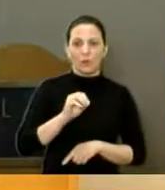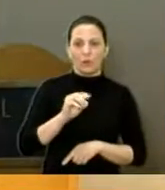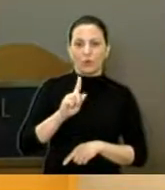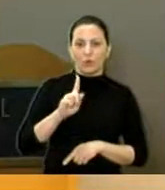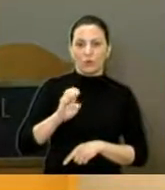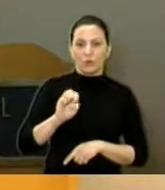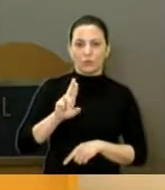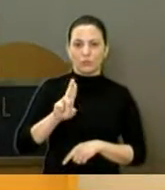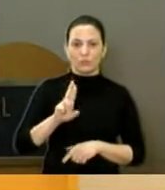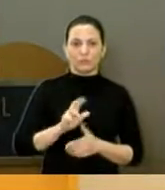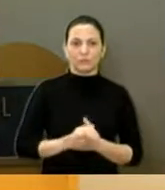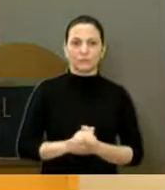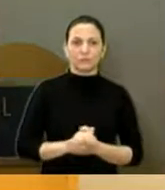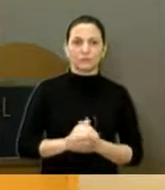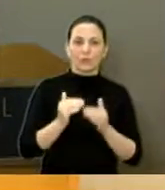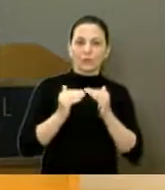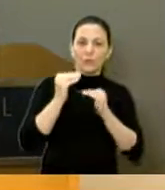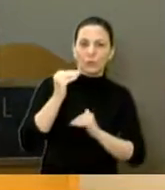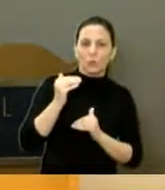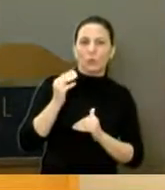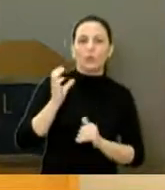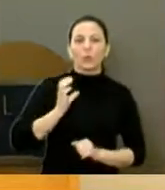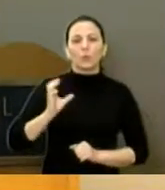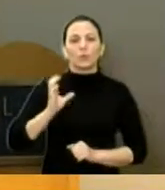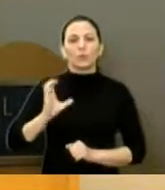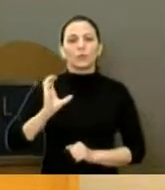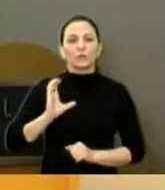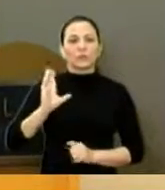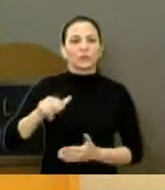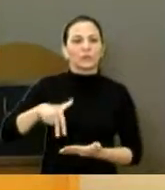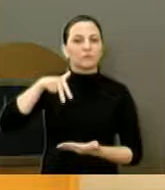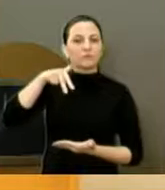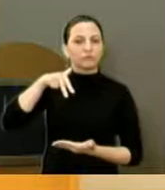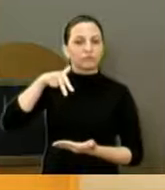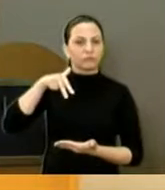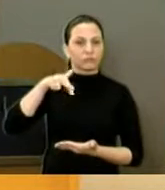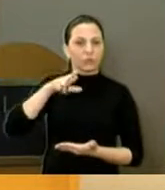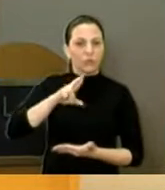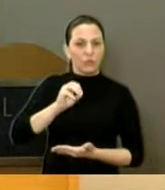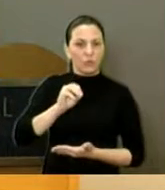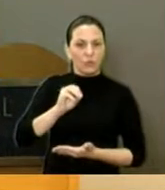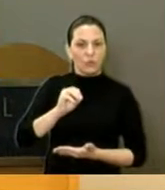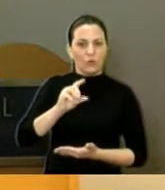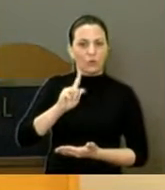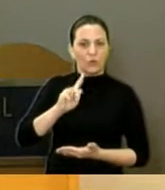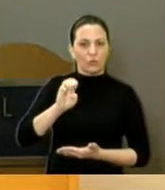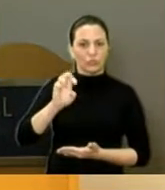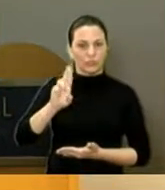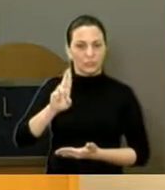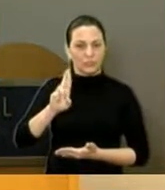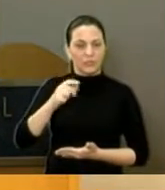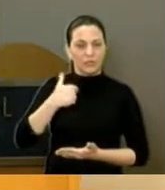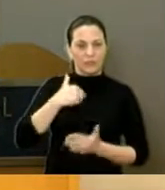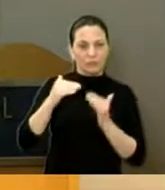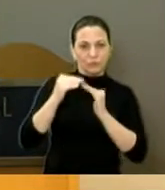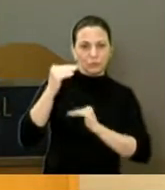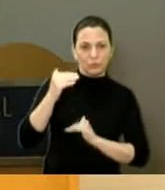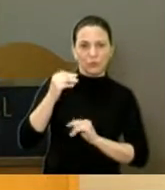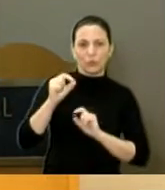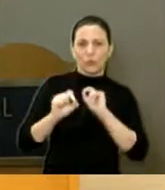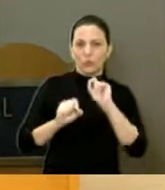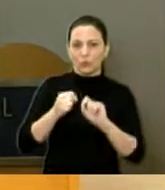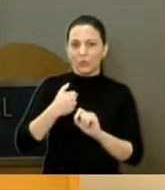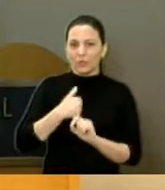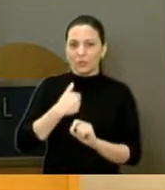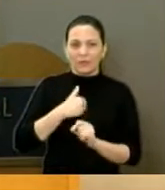Roger, só discordo de uma proposição sua aqui na frente, que a gente não faz de forma